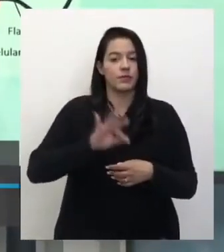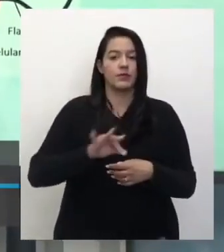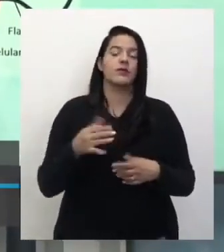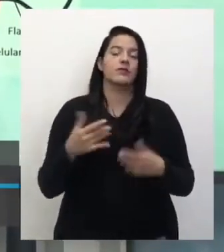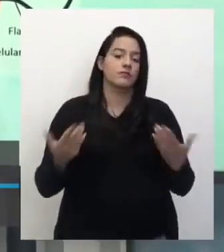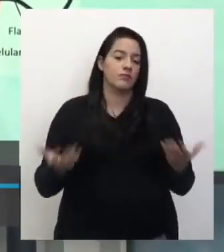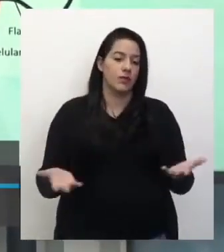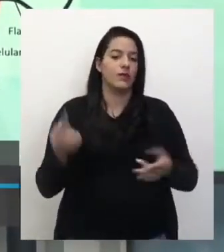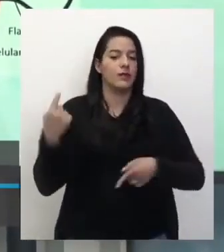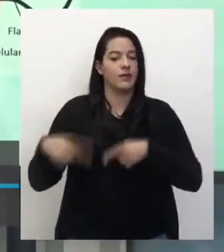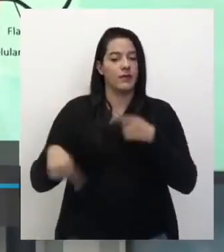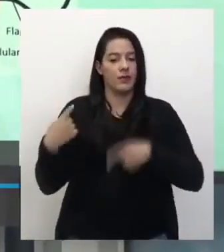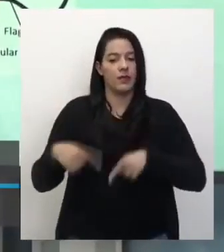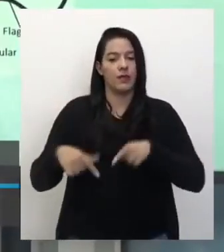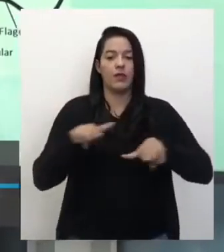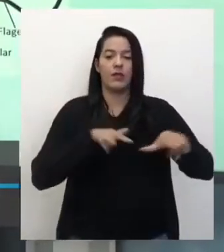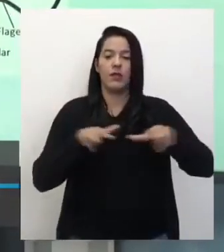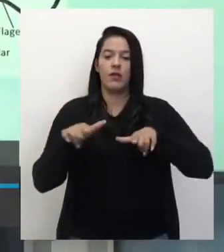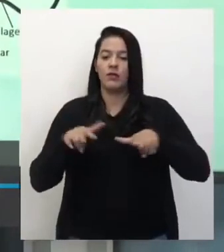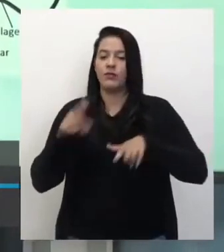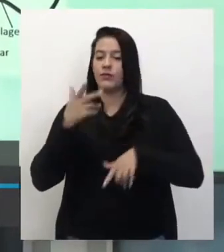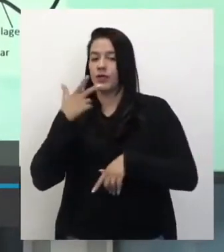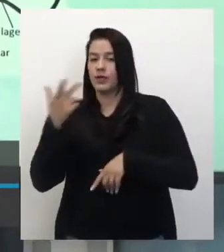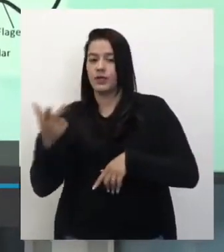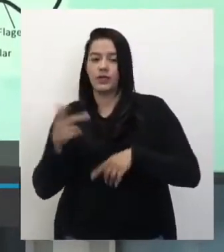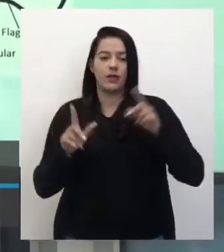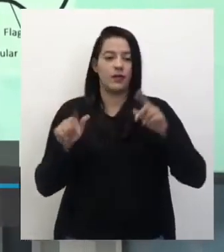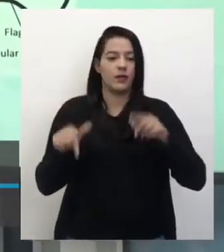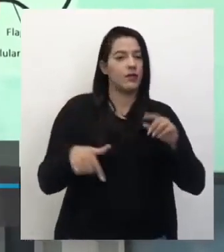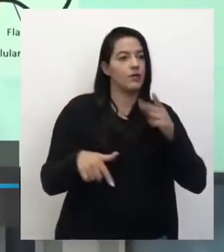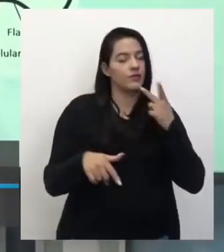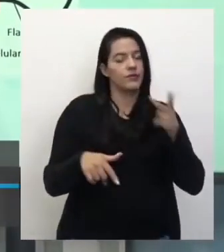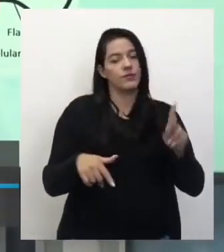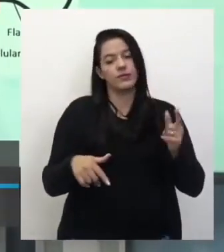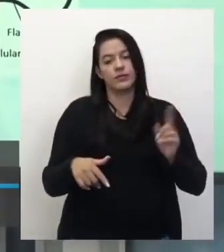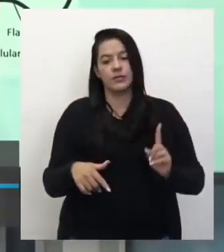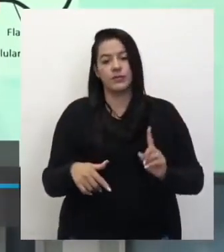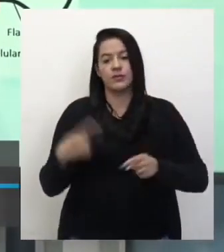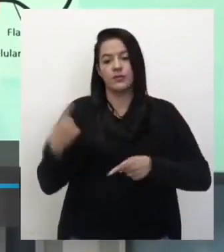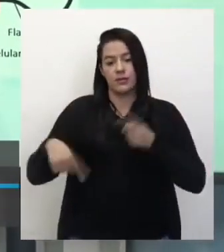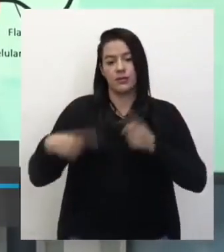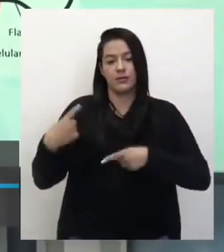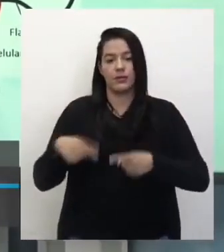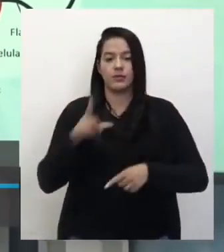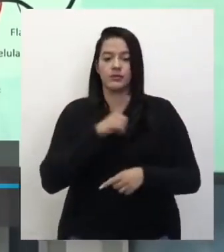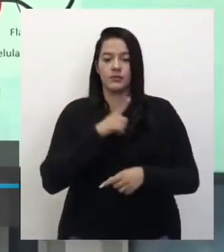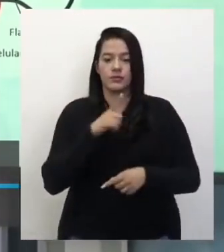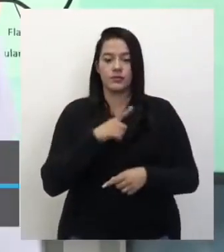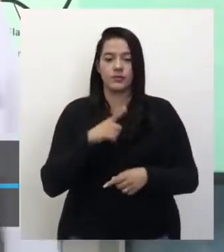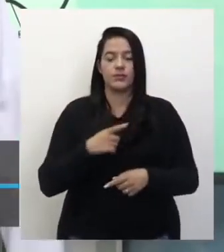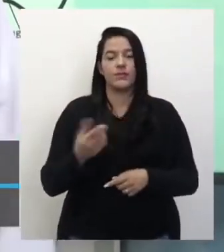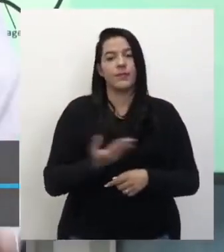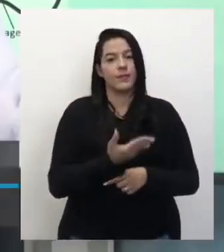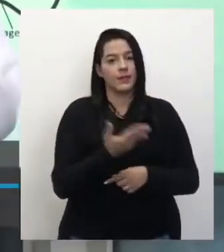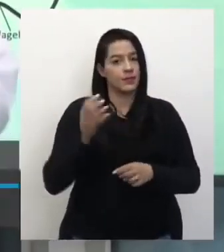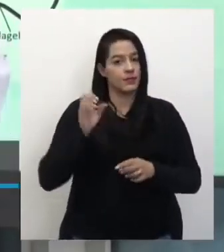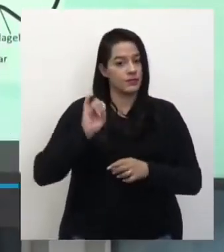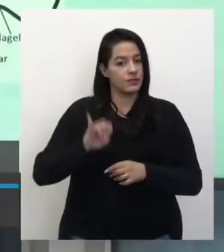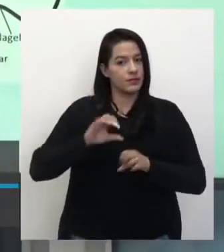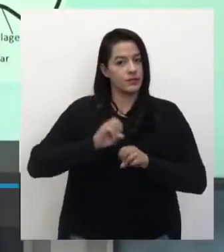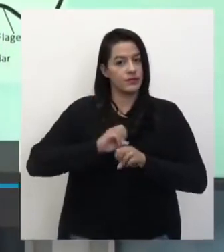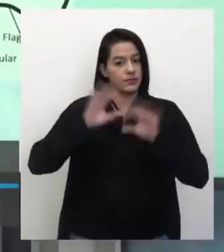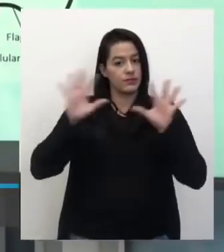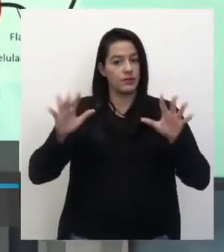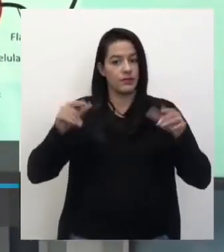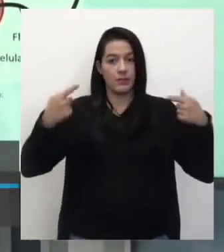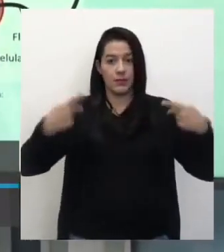pessoal faz um monte de trabalho. Um falando que é, outro falando que não é. Então, o debate ainda acontece. Tá bom? Não sei se ficou claro aí. Mas, pra gente